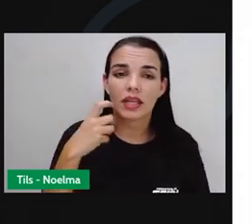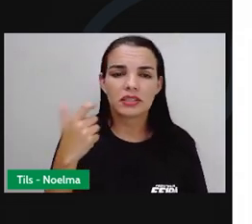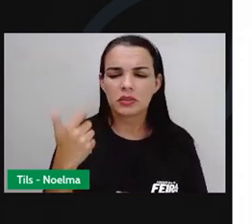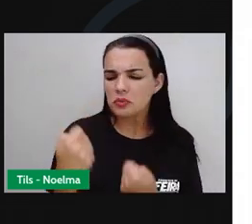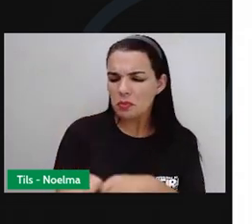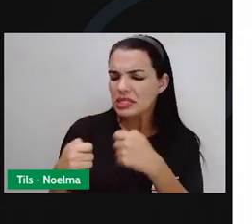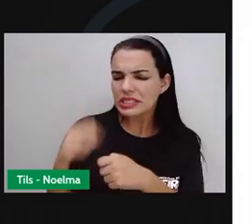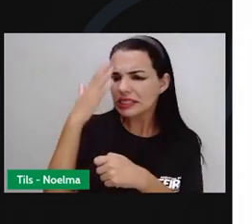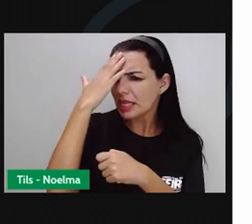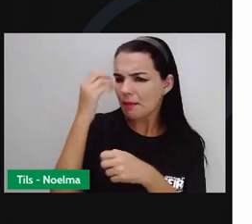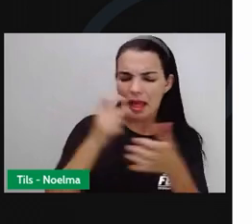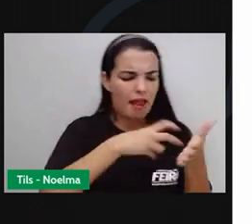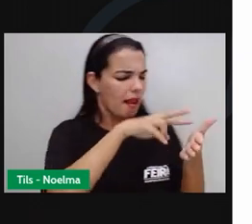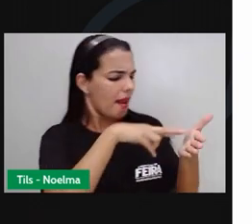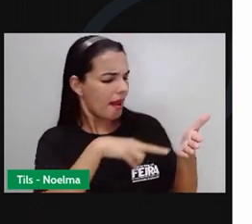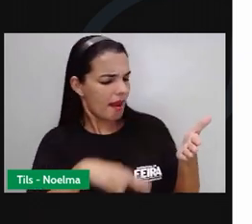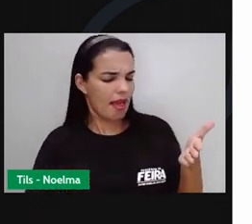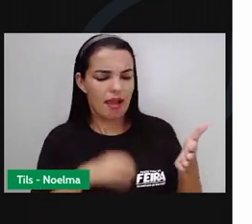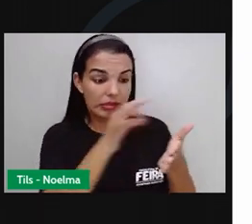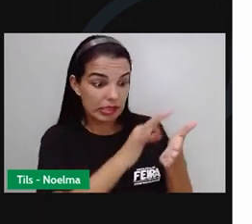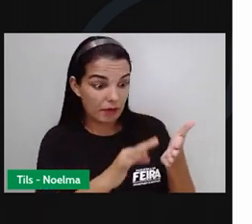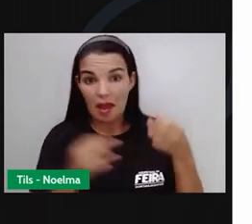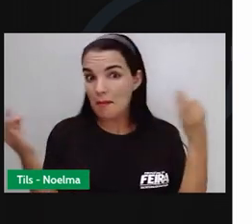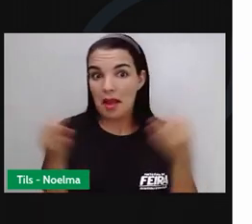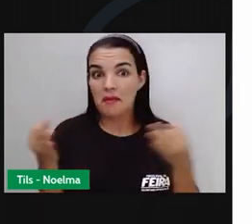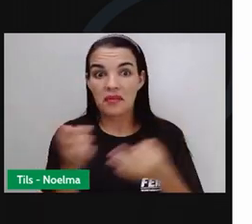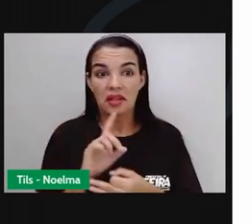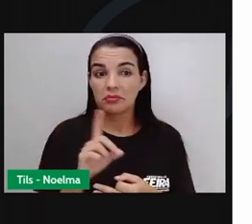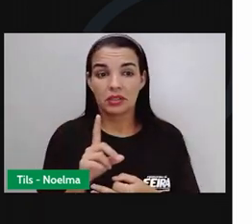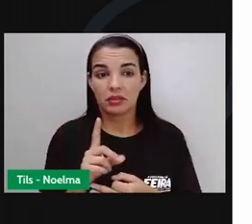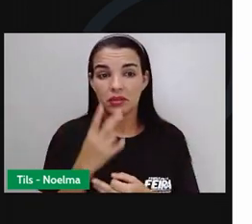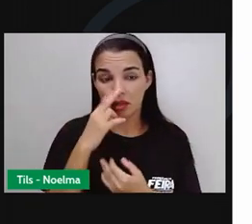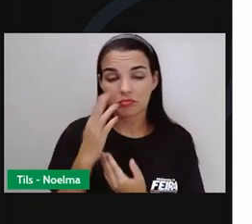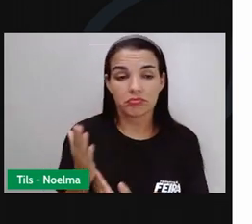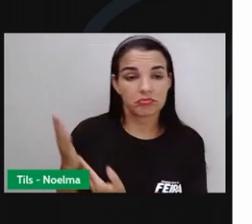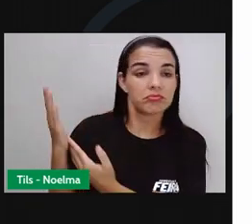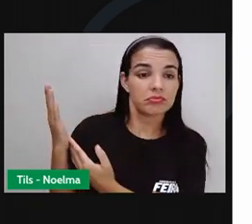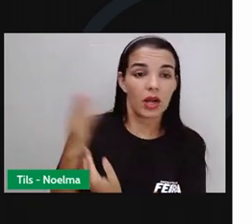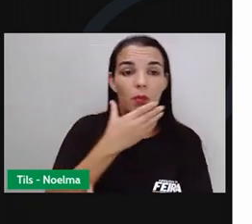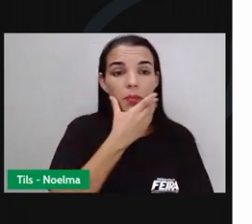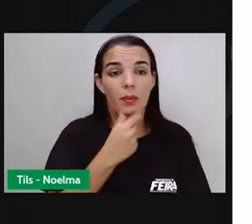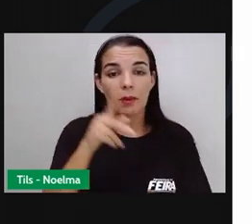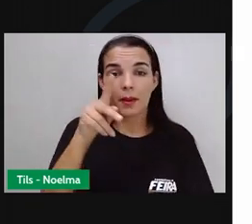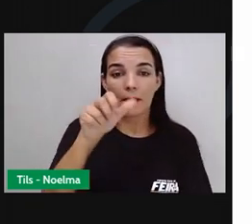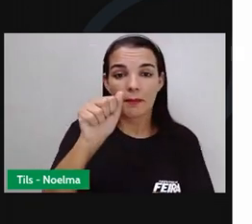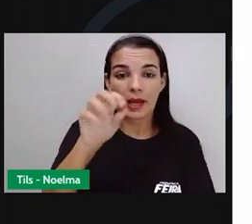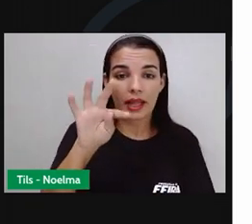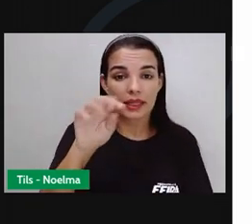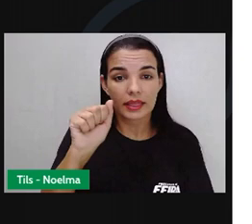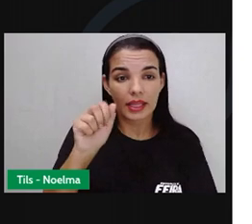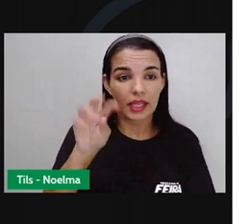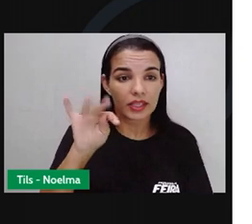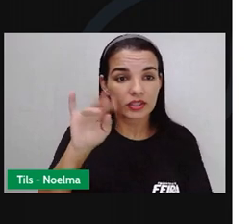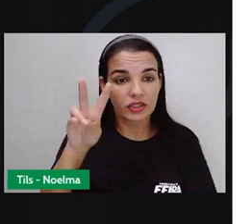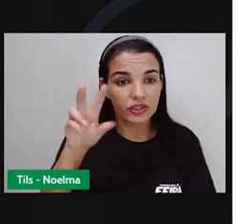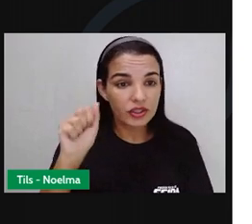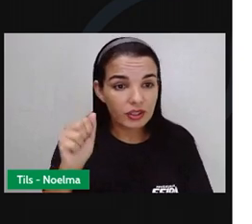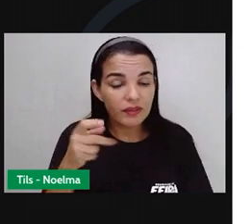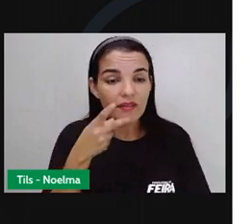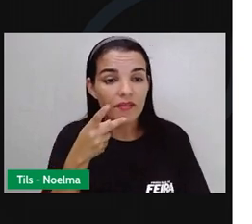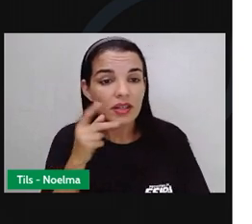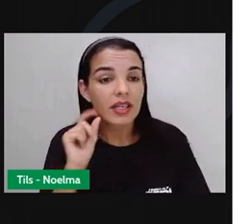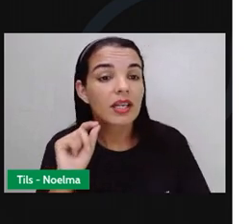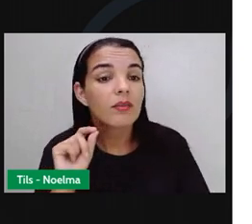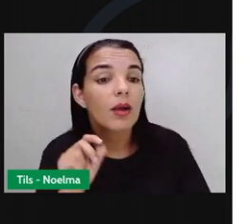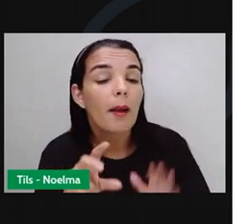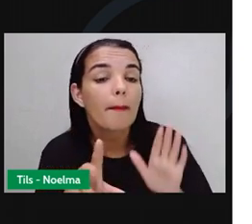escrever, você não precisa ser um acadêmico para fazer um poema bem feito. O próprio Patativa fazia os poemas dele só na cabeça. E a